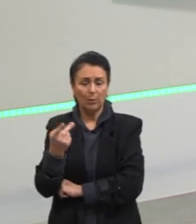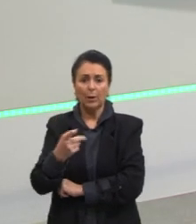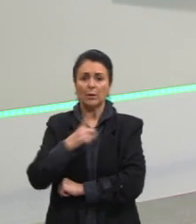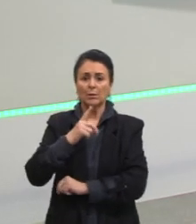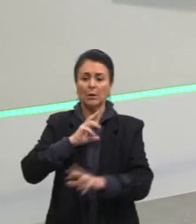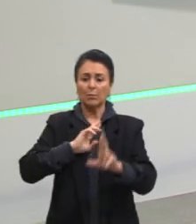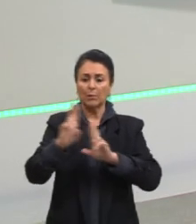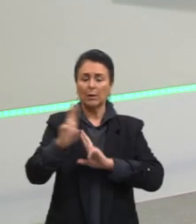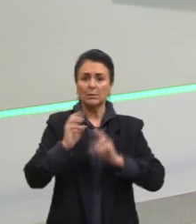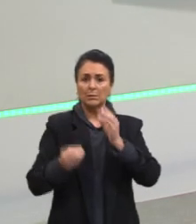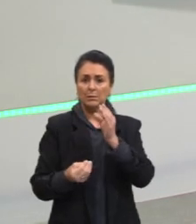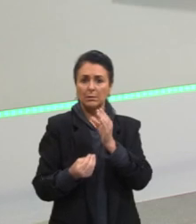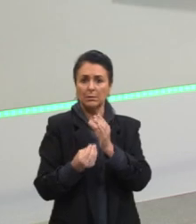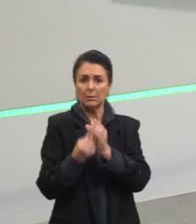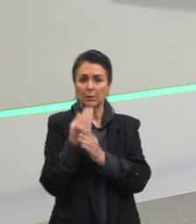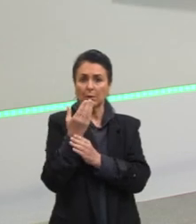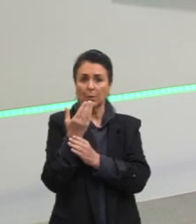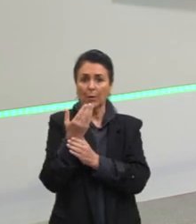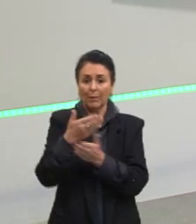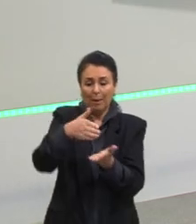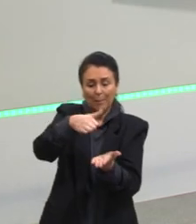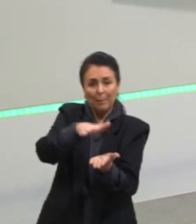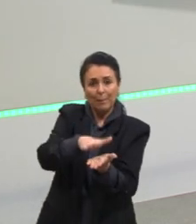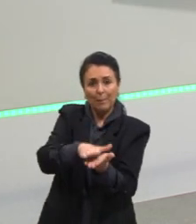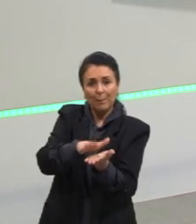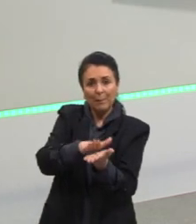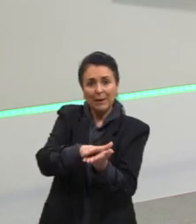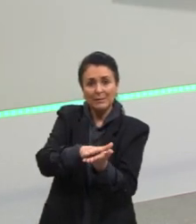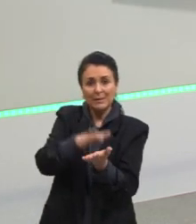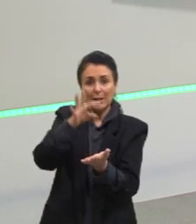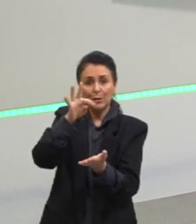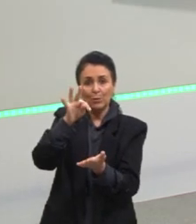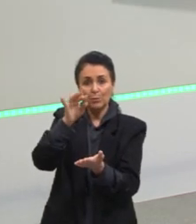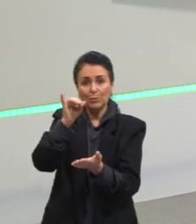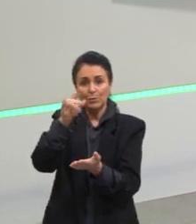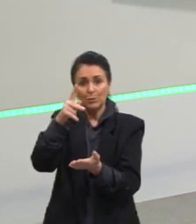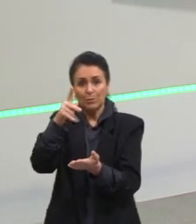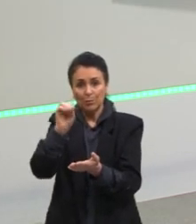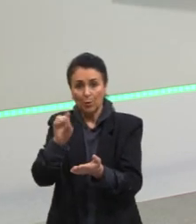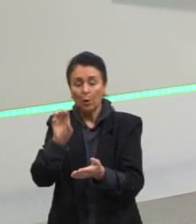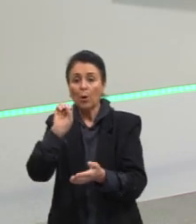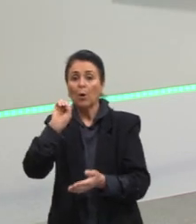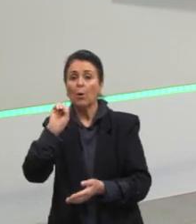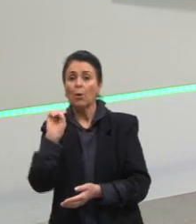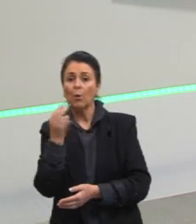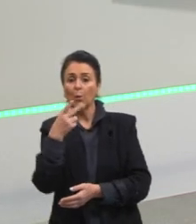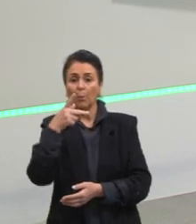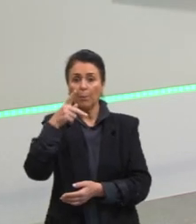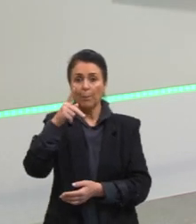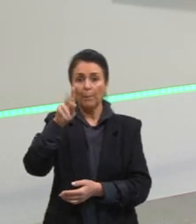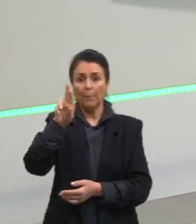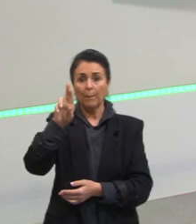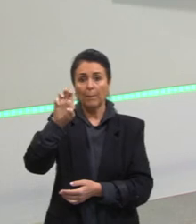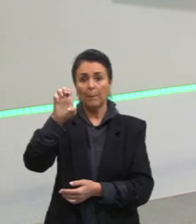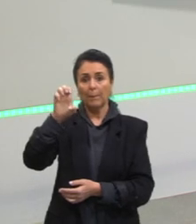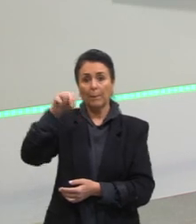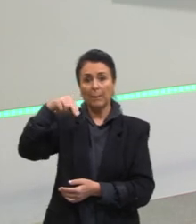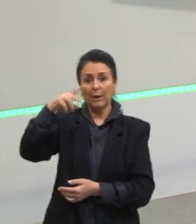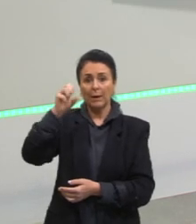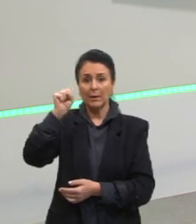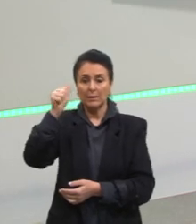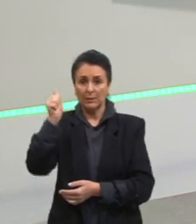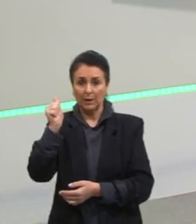com o surgimento da prensa móvel. Essa prensa, ela permitia, então, que tu imprimisse, através